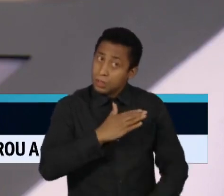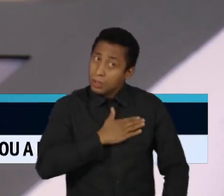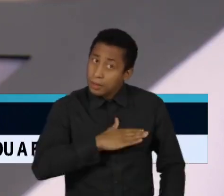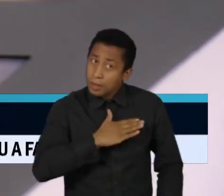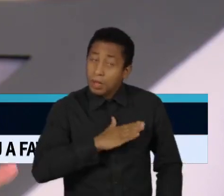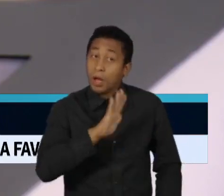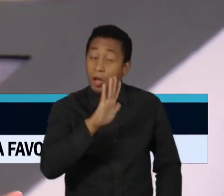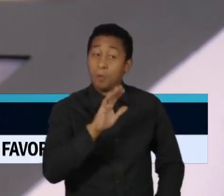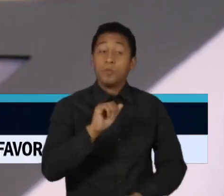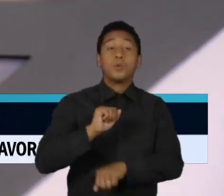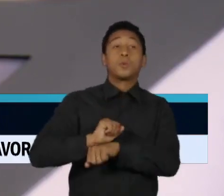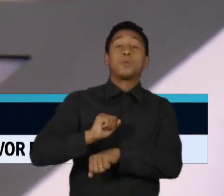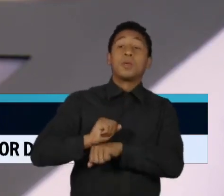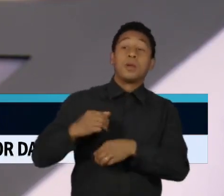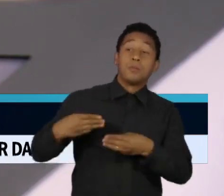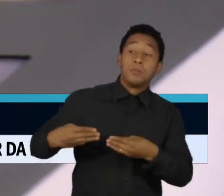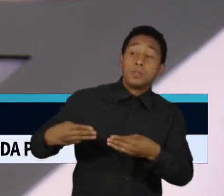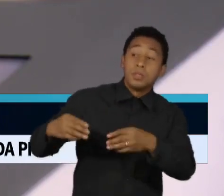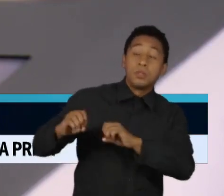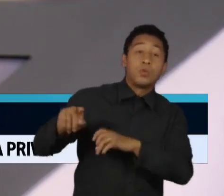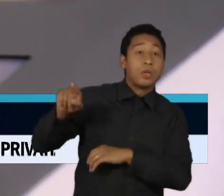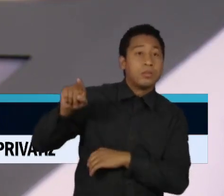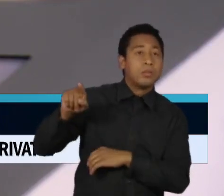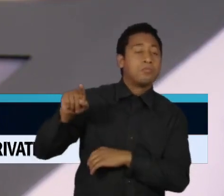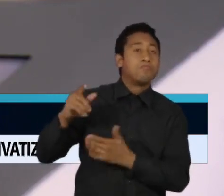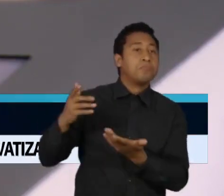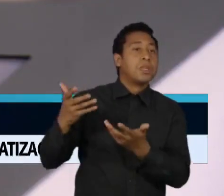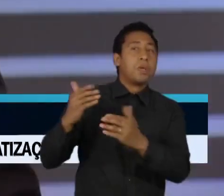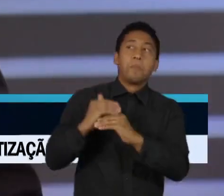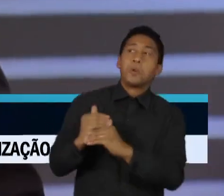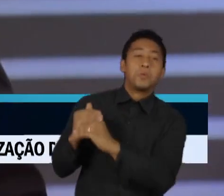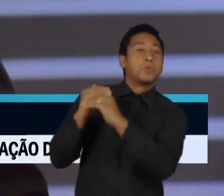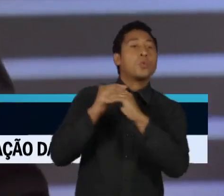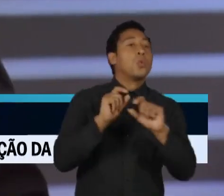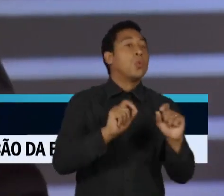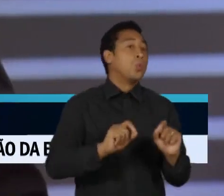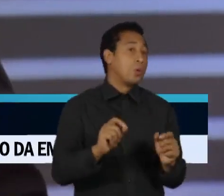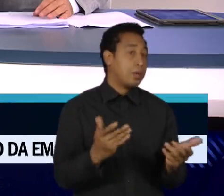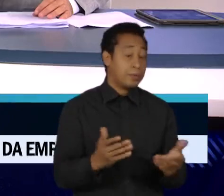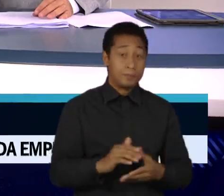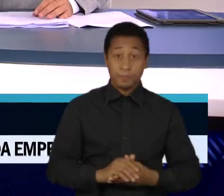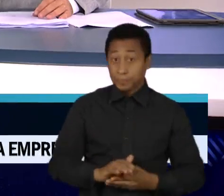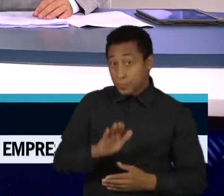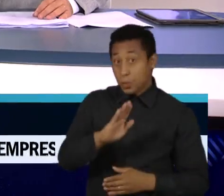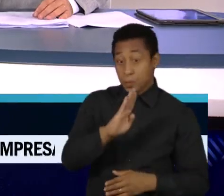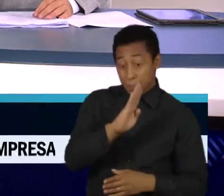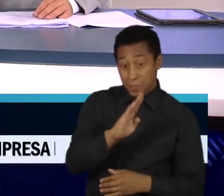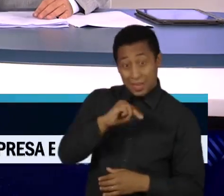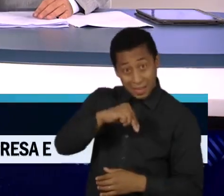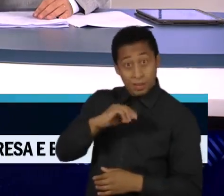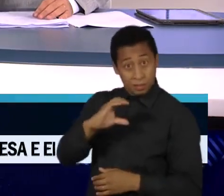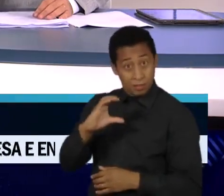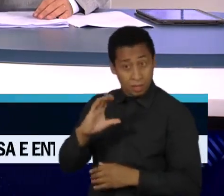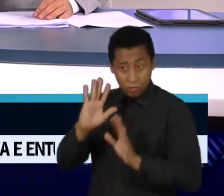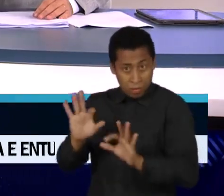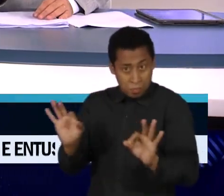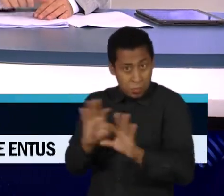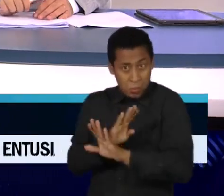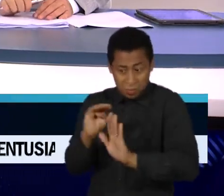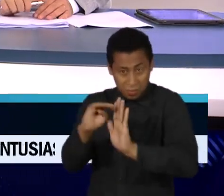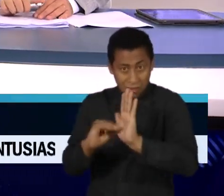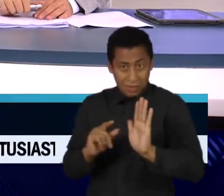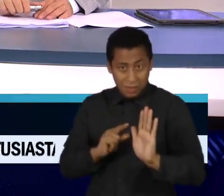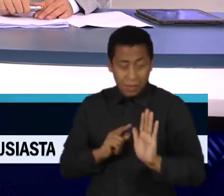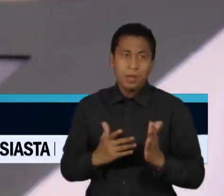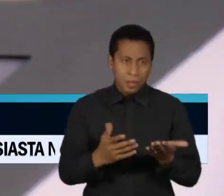aguardar o que o Ministério entende como padronização da alfabetização. É porque a BNCC deveria servir justamente para isso. Ela serve para